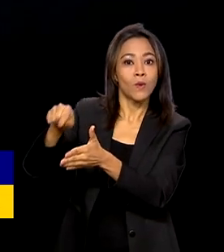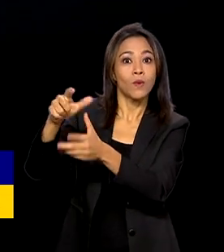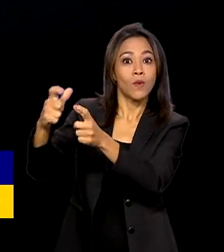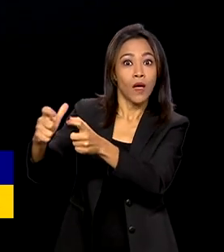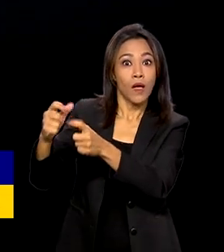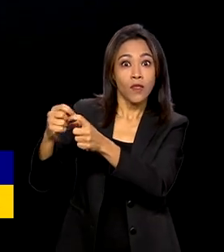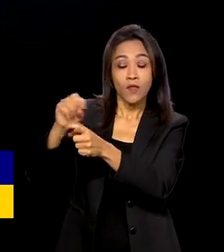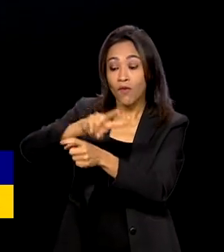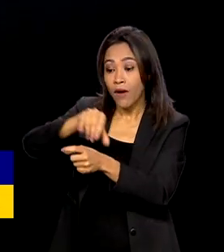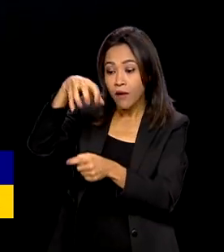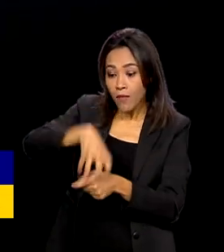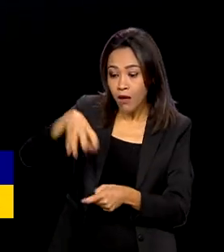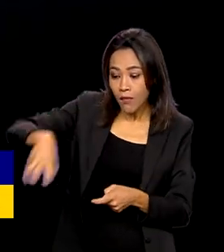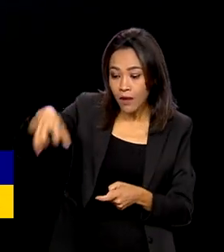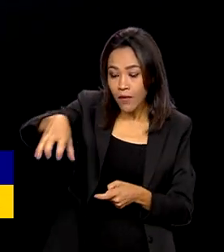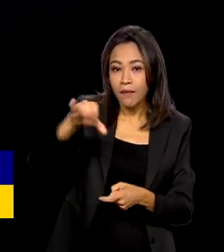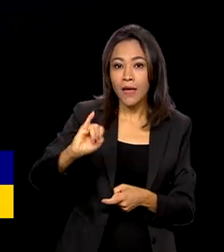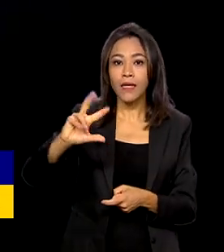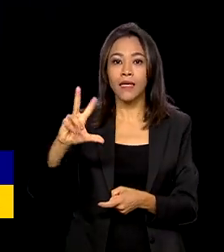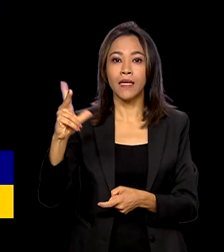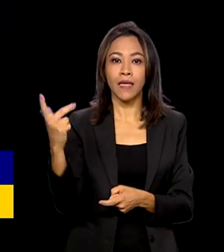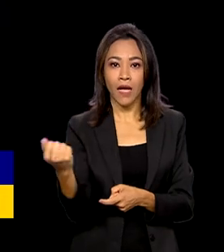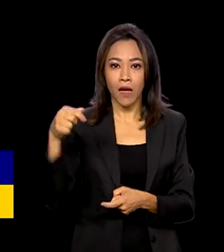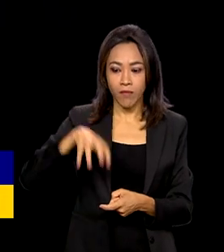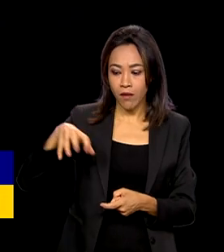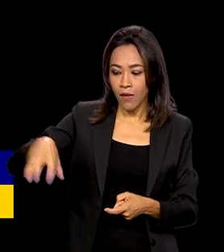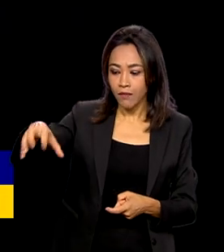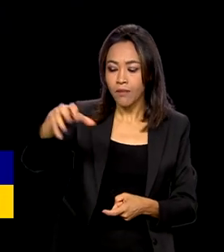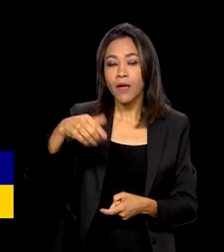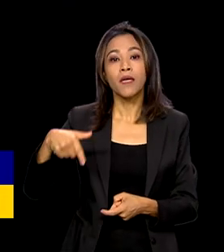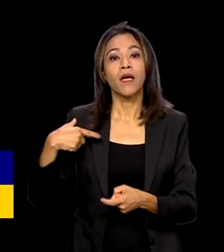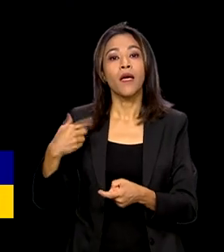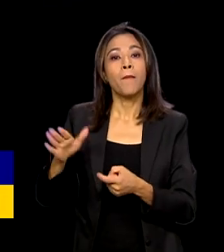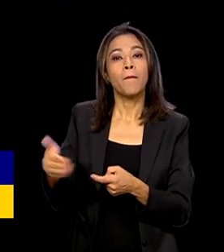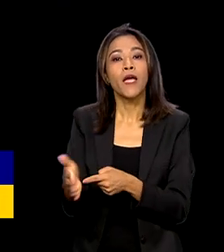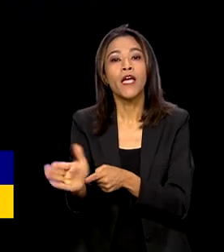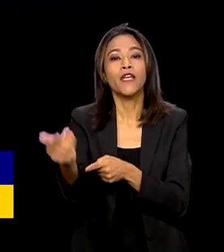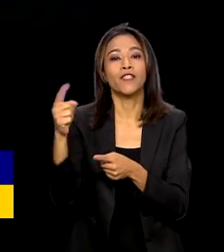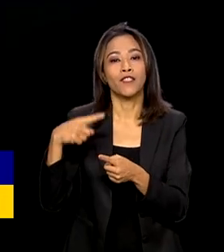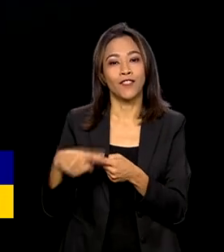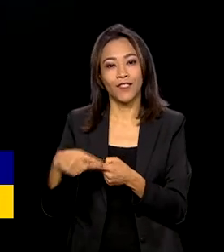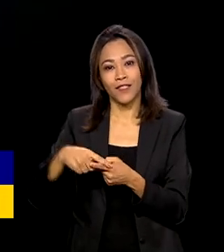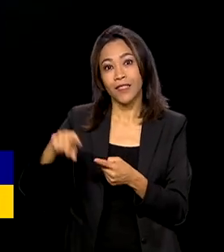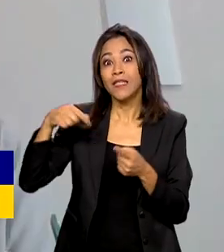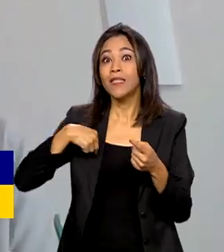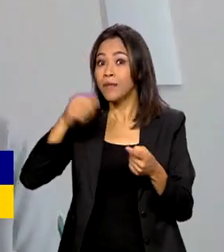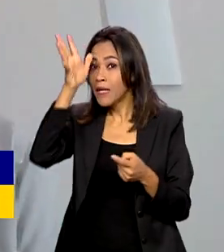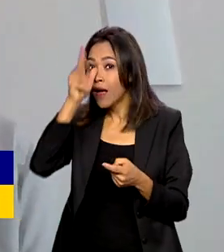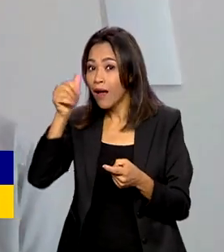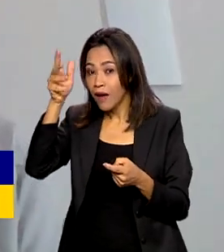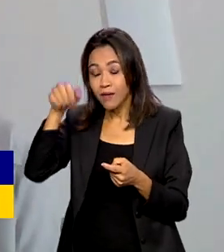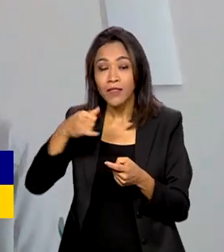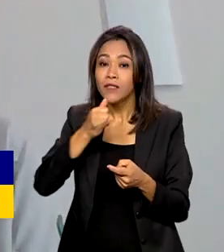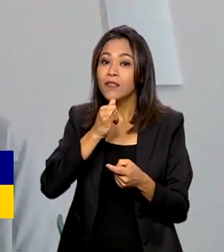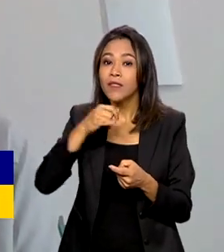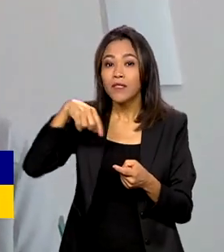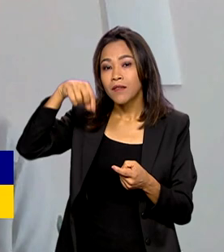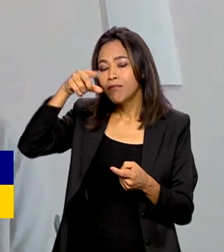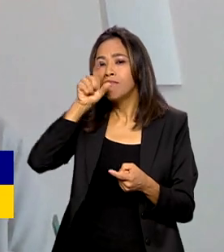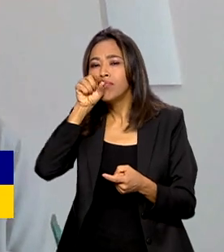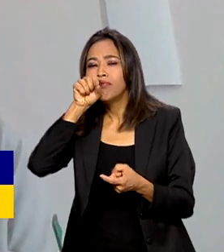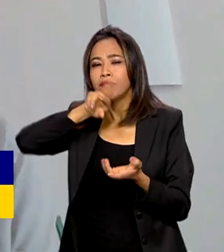de ilhas que fornecem abrigo para a reprodução de peixes e de aves marinhas. Um projeto de